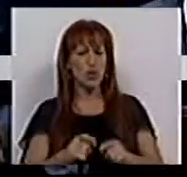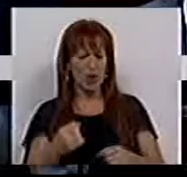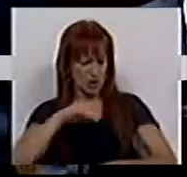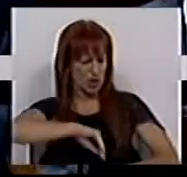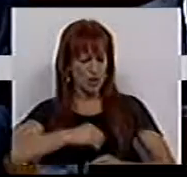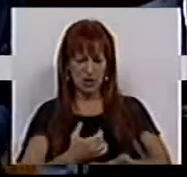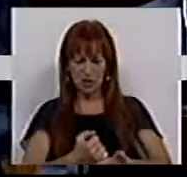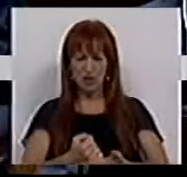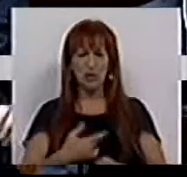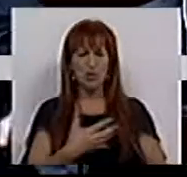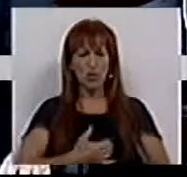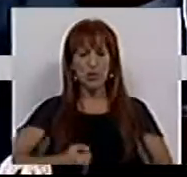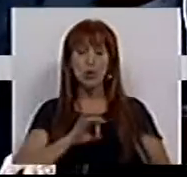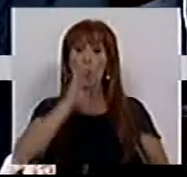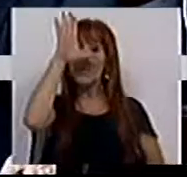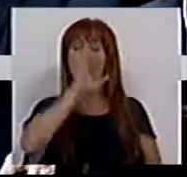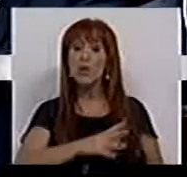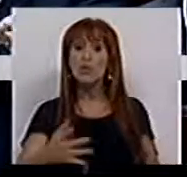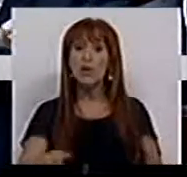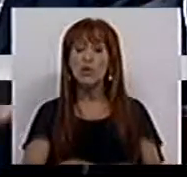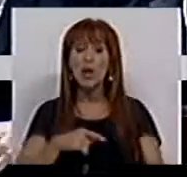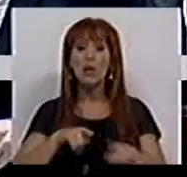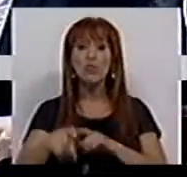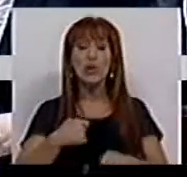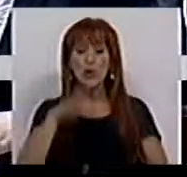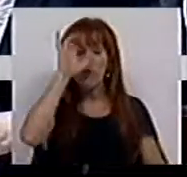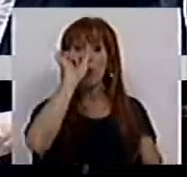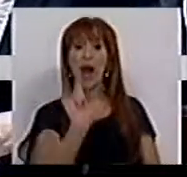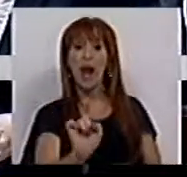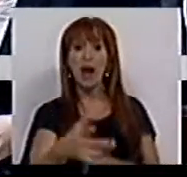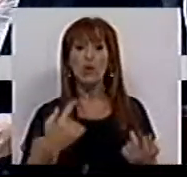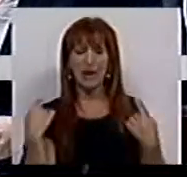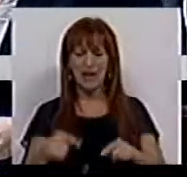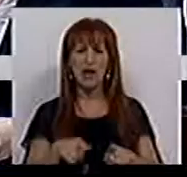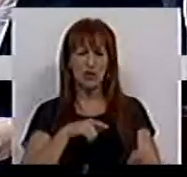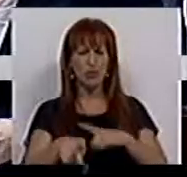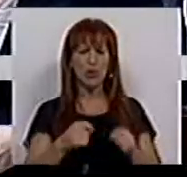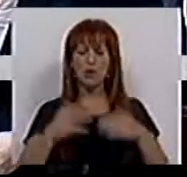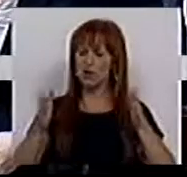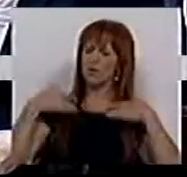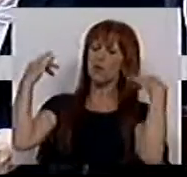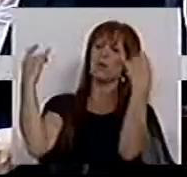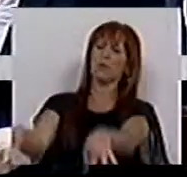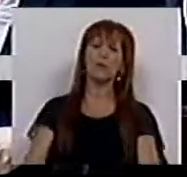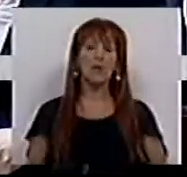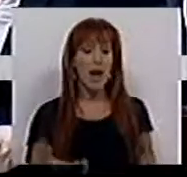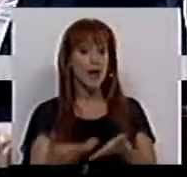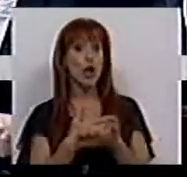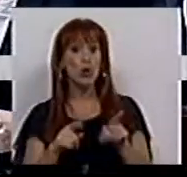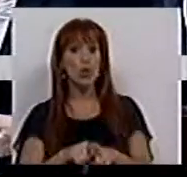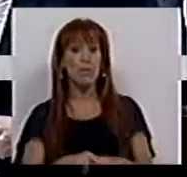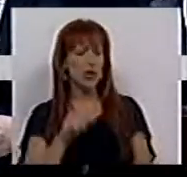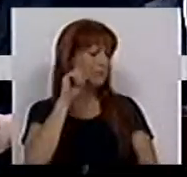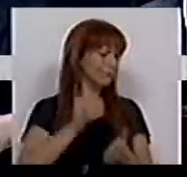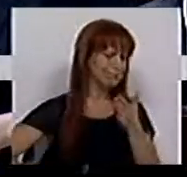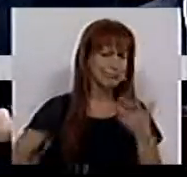subsídio de desemprego. Sr. Primeiro-Ministro, a política deste Governo tem sido a política do abandono e a economia da